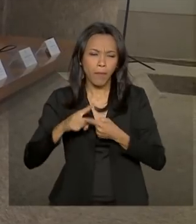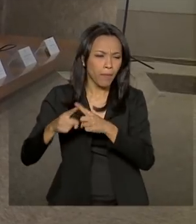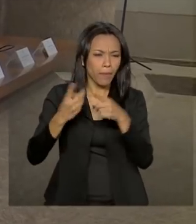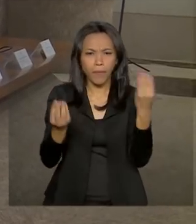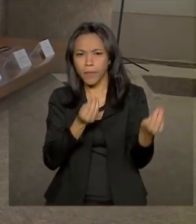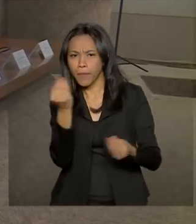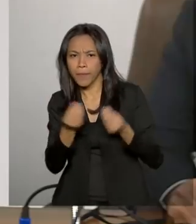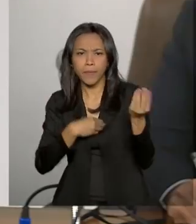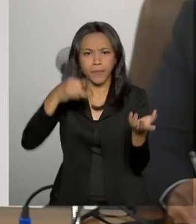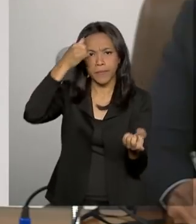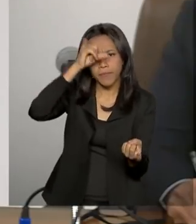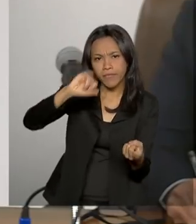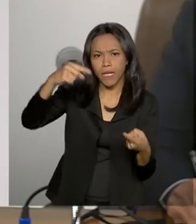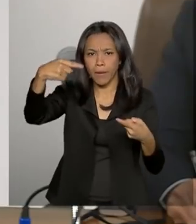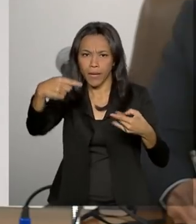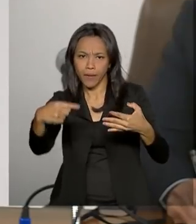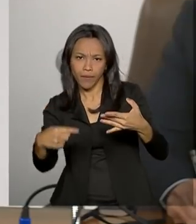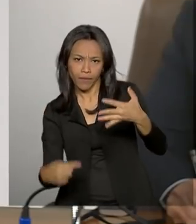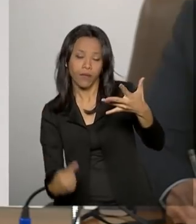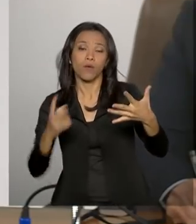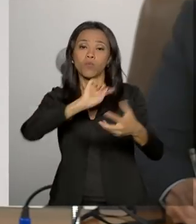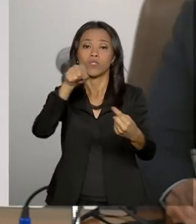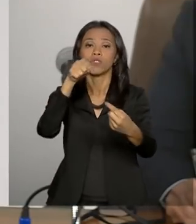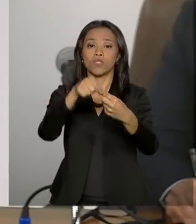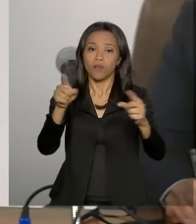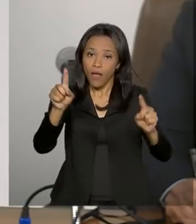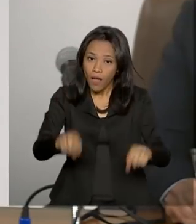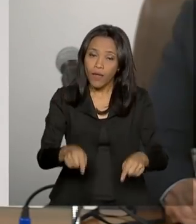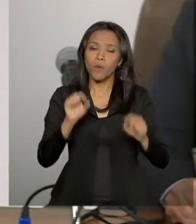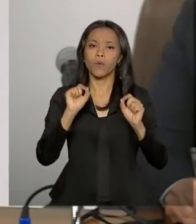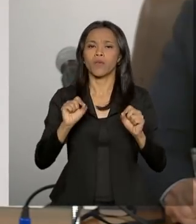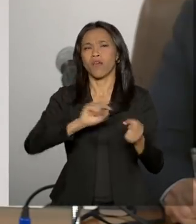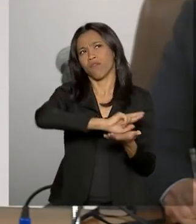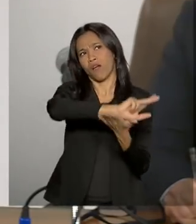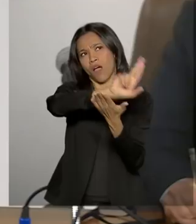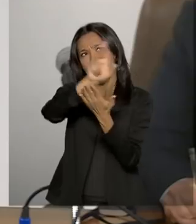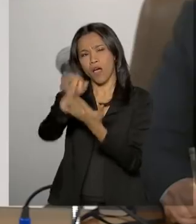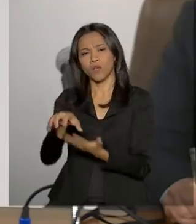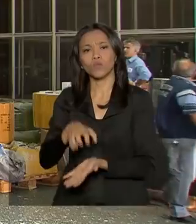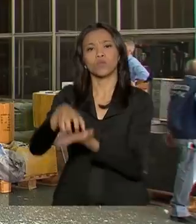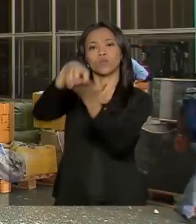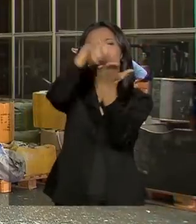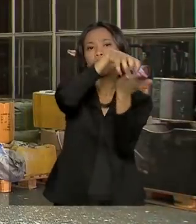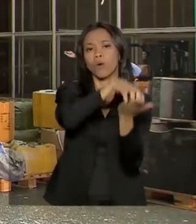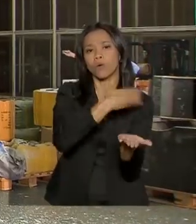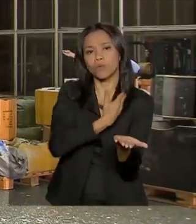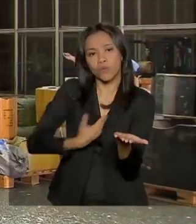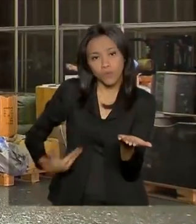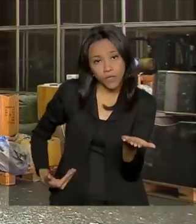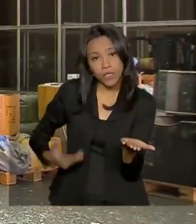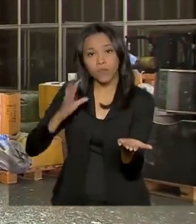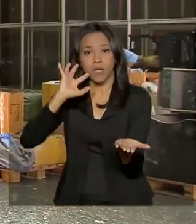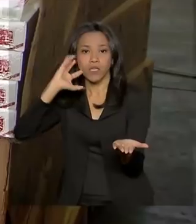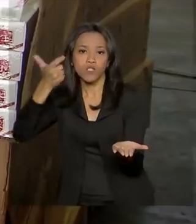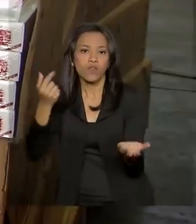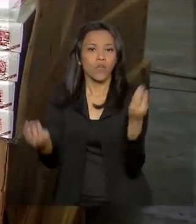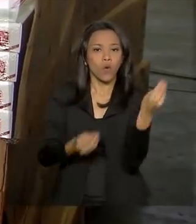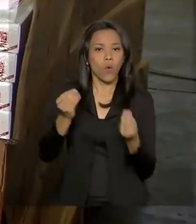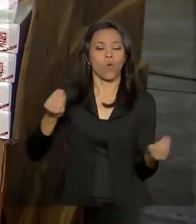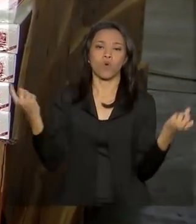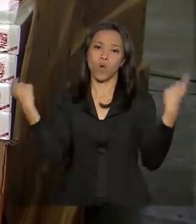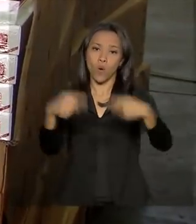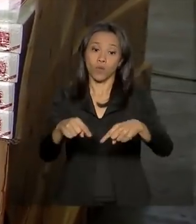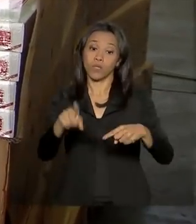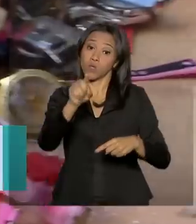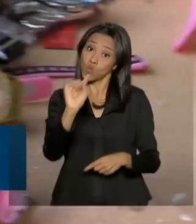pirataria digital. A ideia é integrar a ação dos diversos órgãos públicos. Um dos vilões do contrabando no país